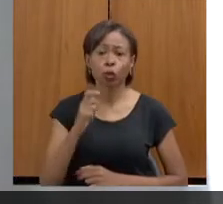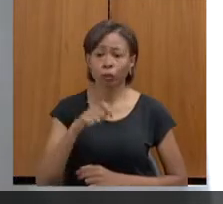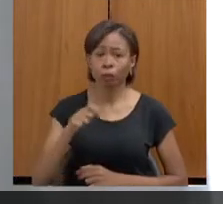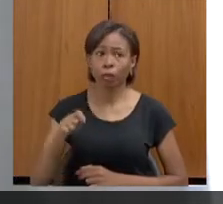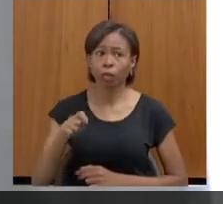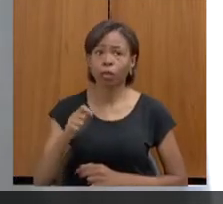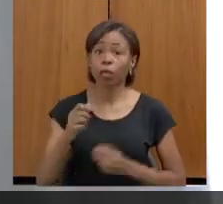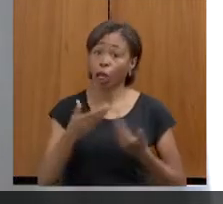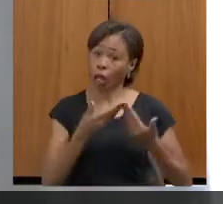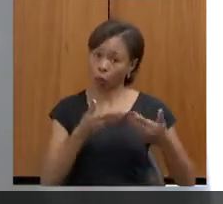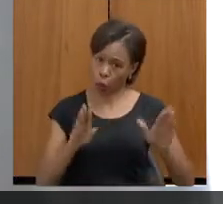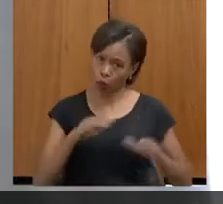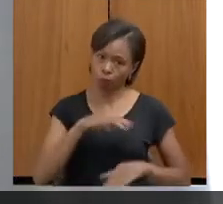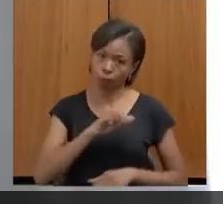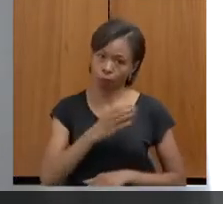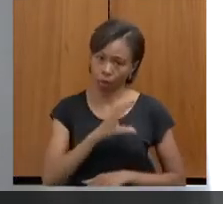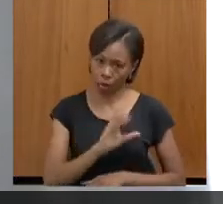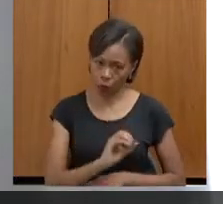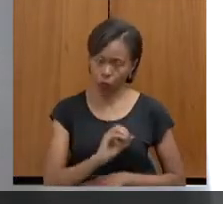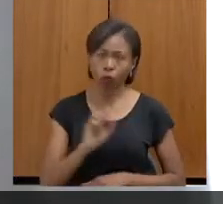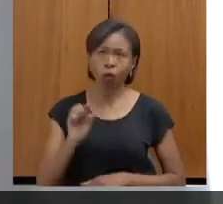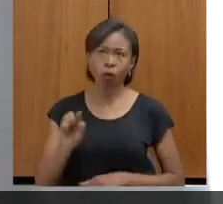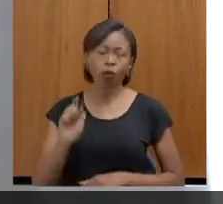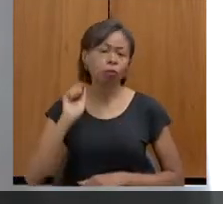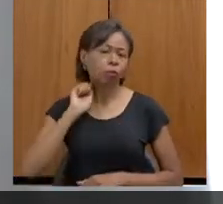março. Então, no mês de abril